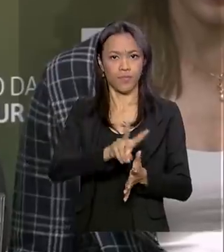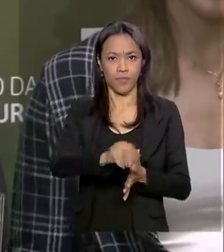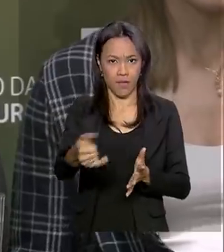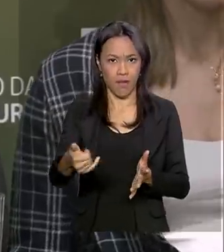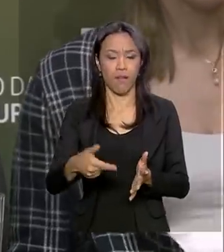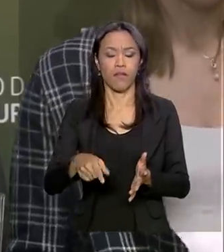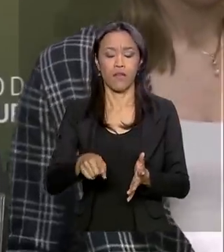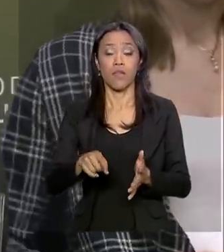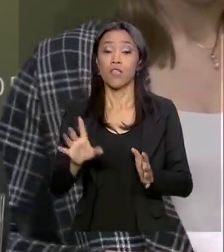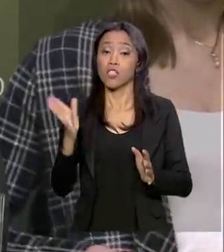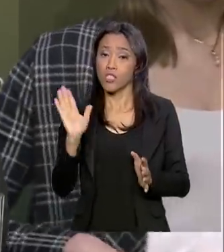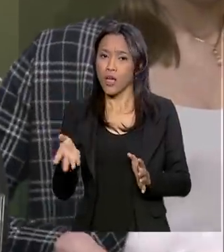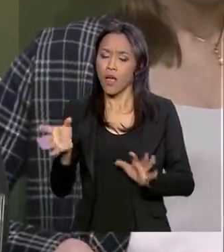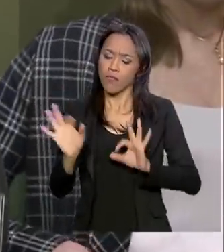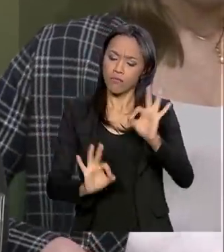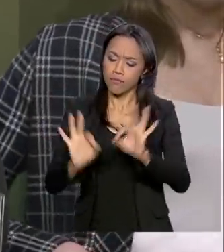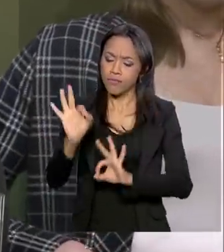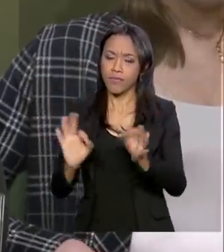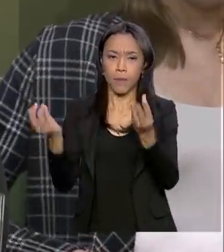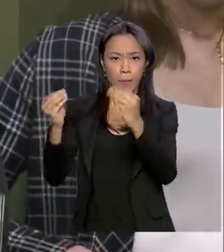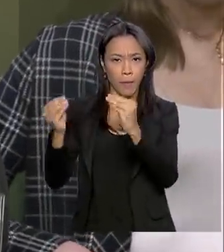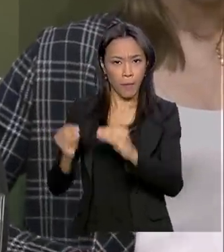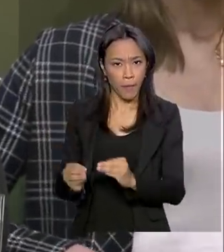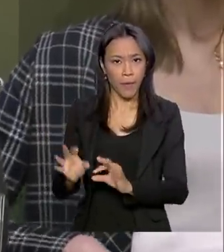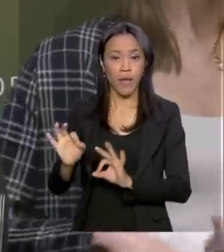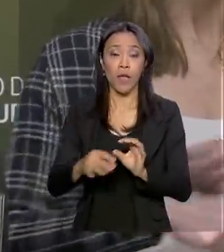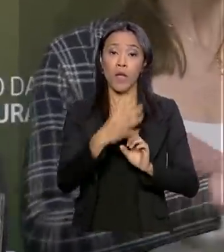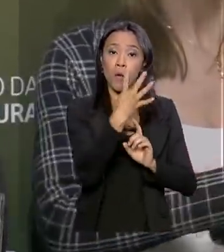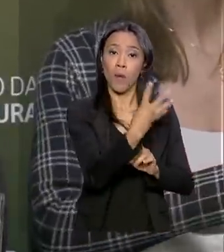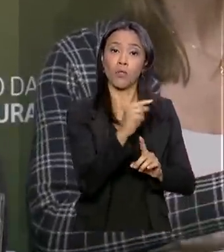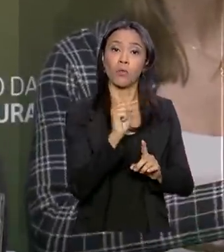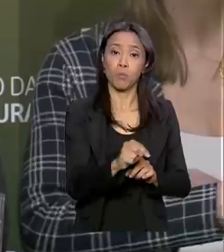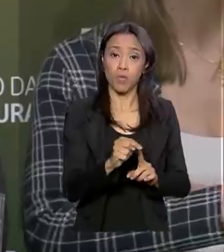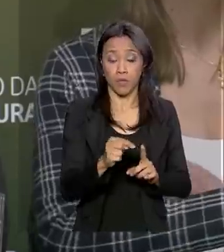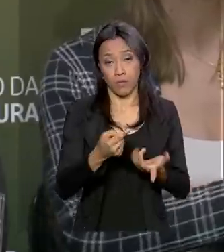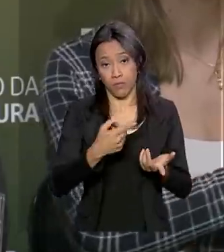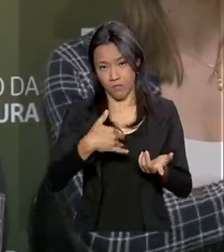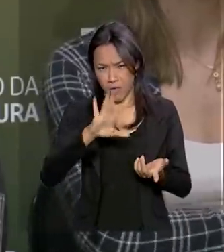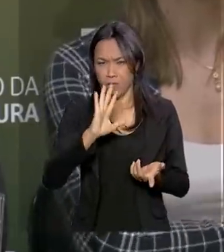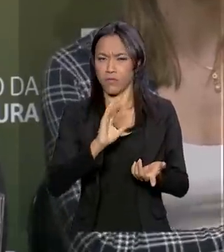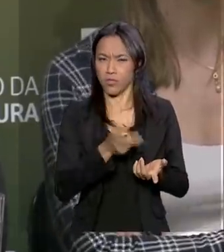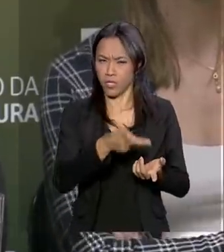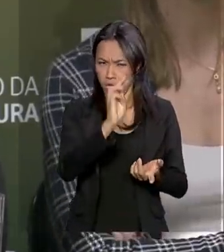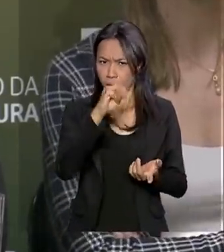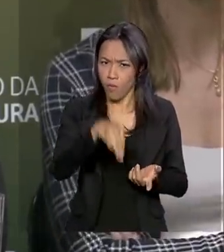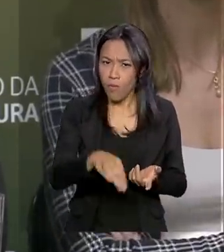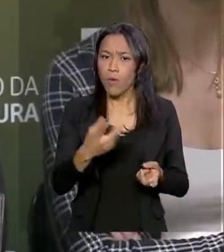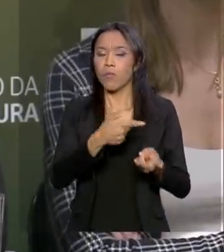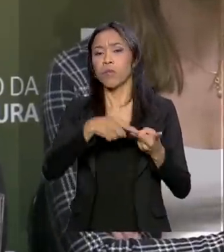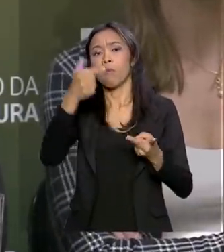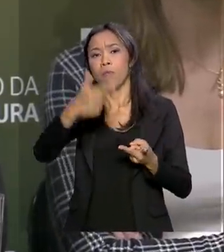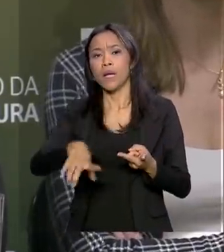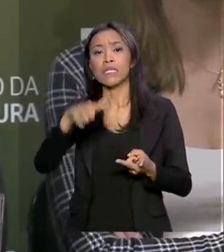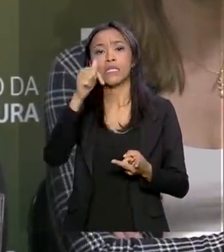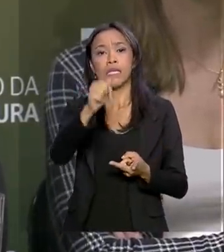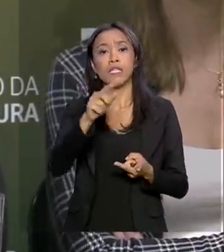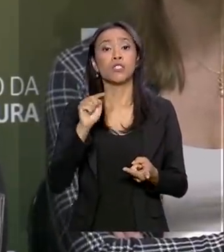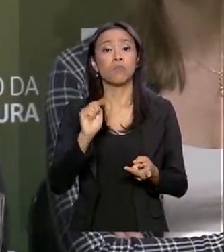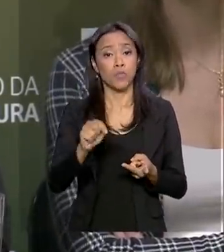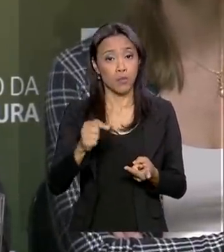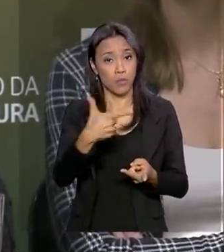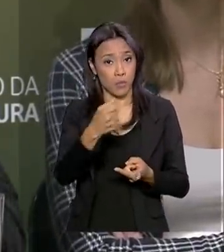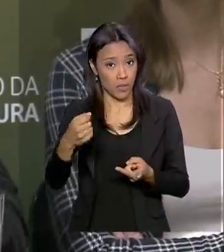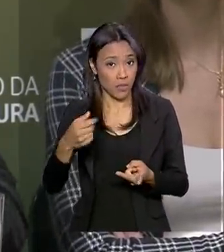estruturação dos outros projetos, dos 4.100 quilômetros do Paraná. Estamos trabalhando na estruturação de mais 7.200 quilômetros com o